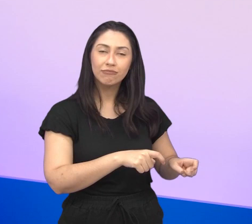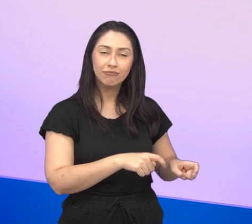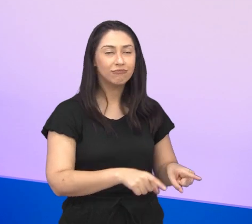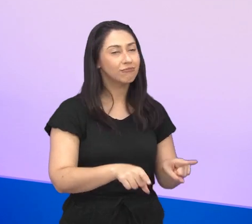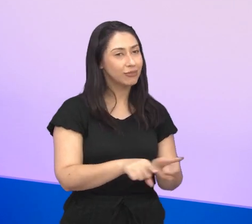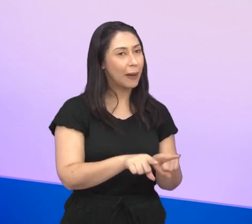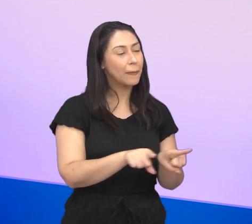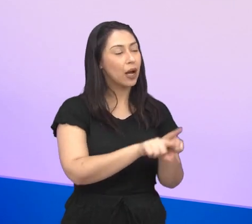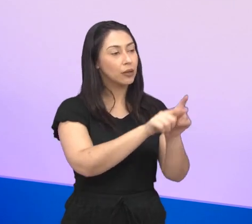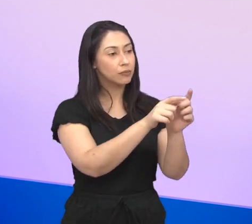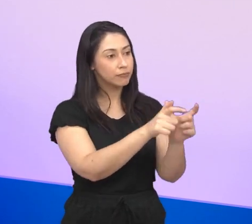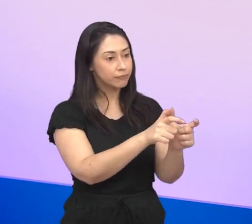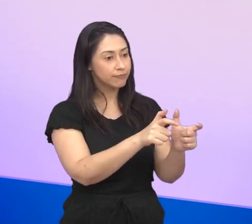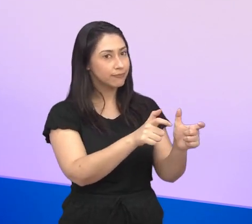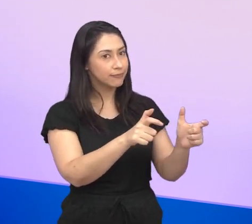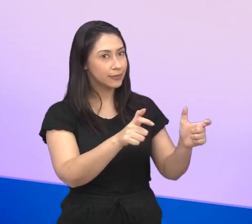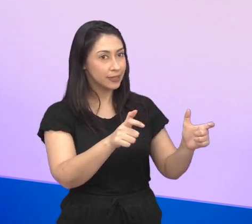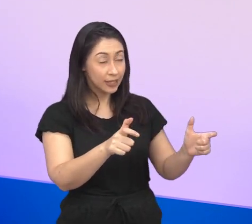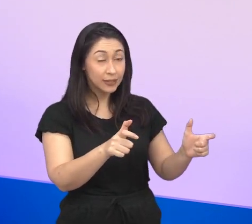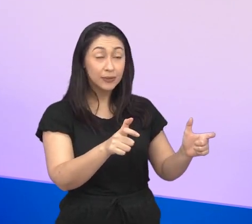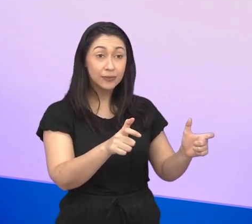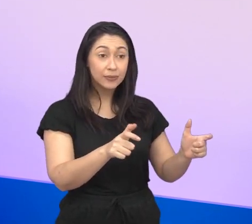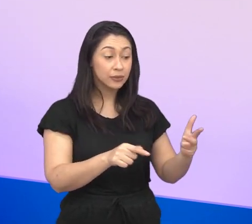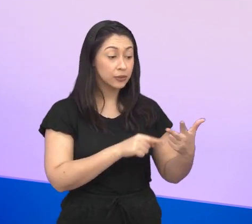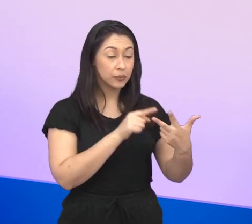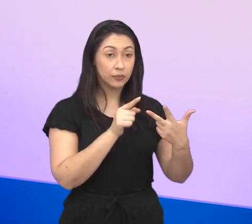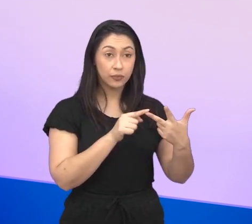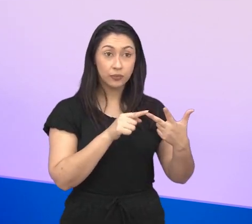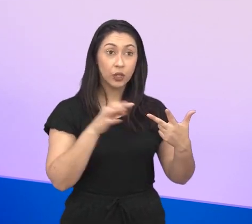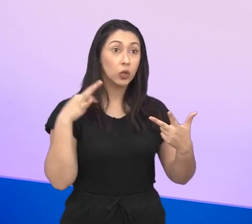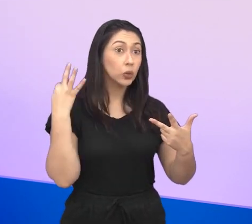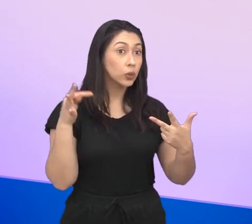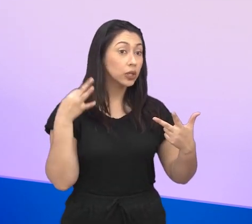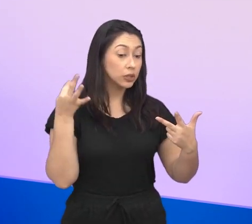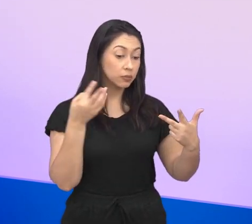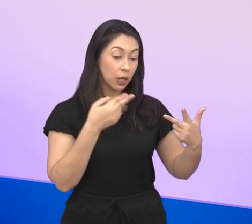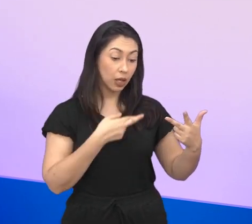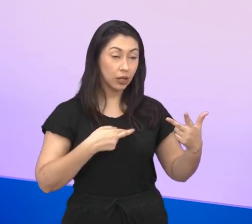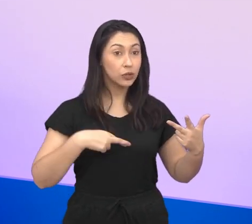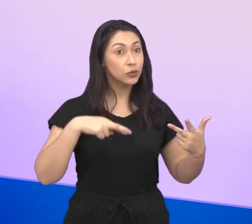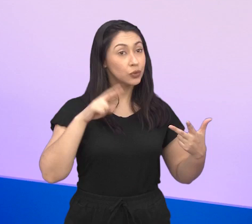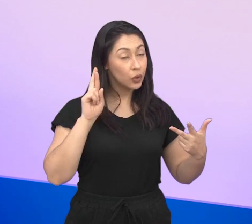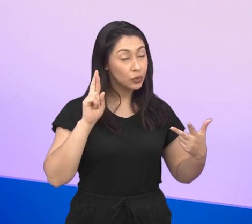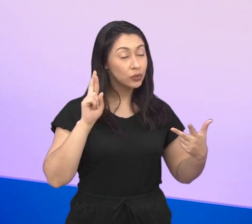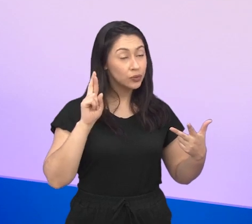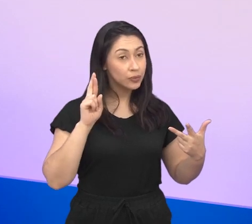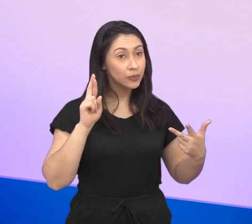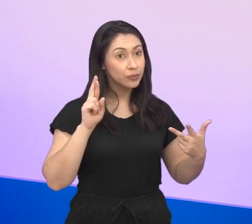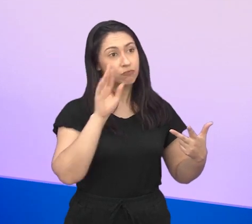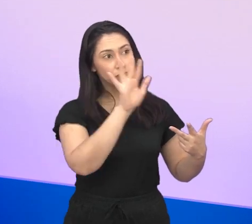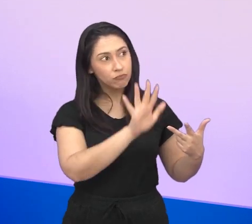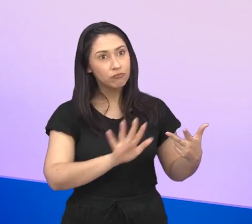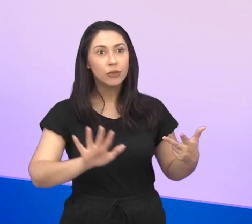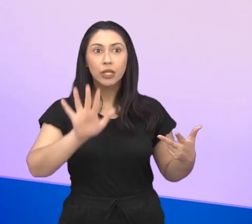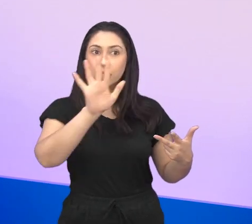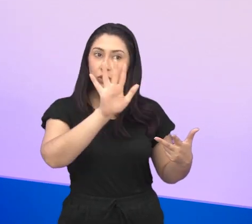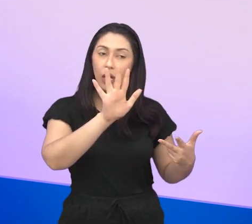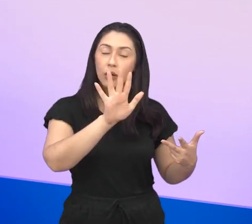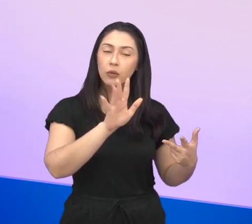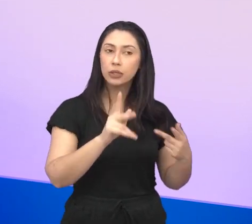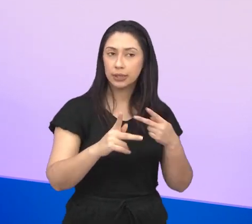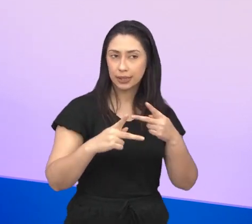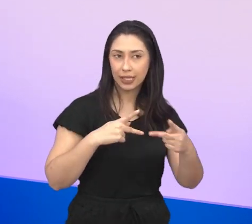vem crescendo gradativamente, o turismo religioso, né, na região, que São José